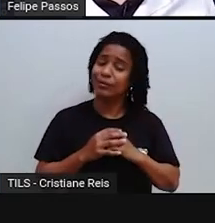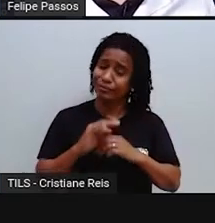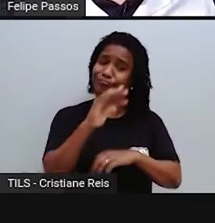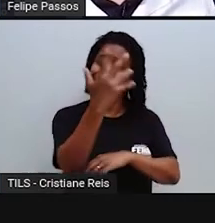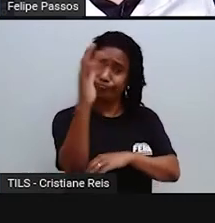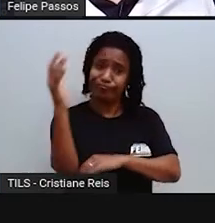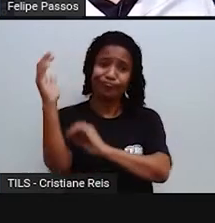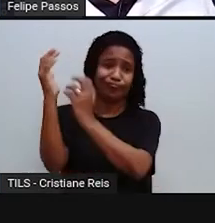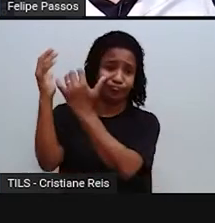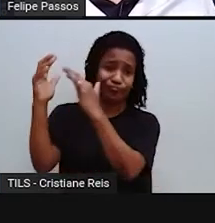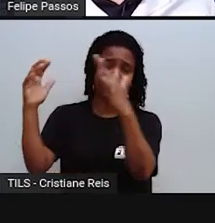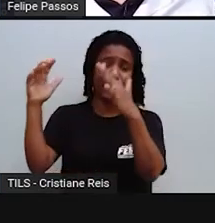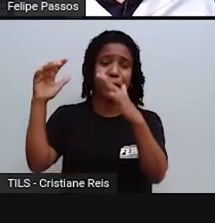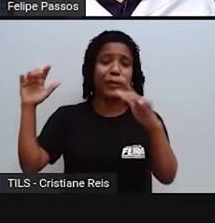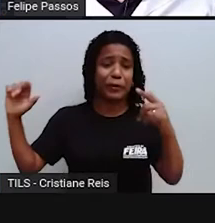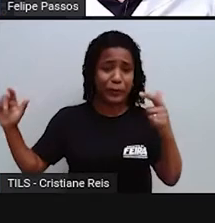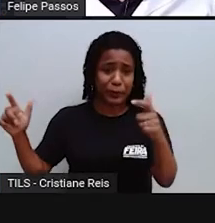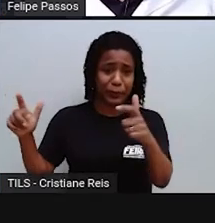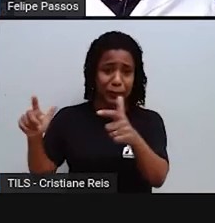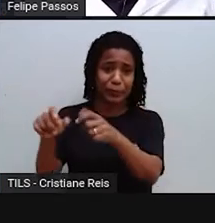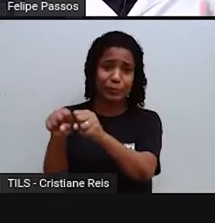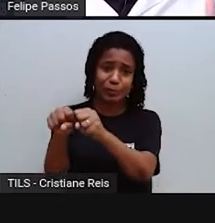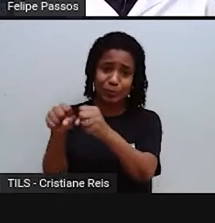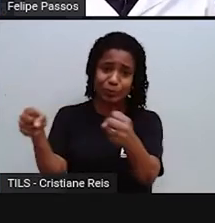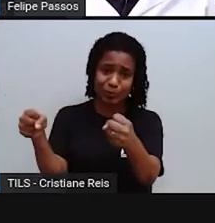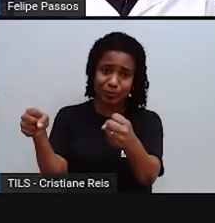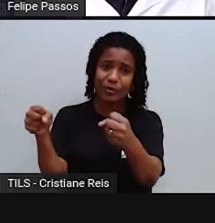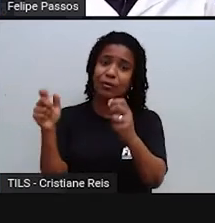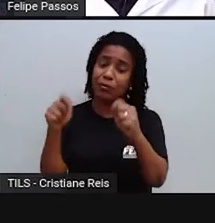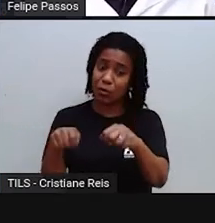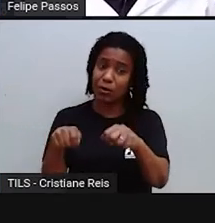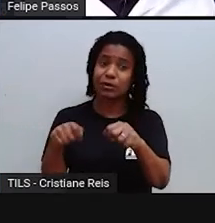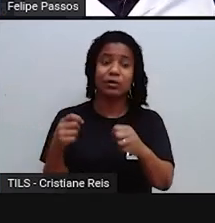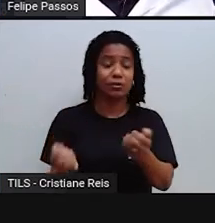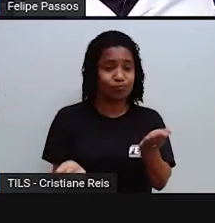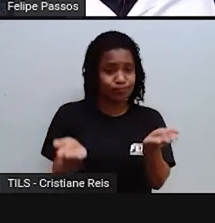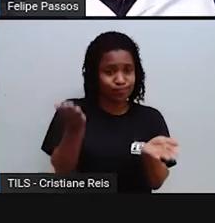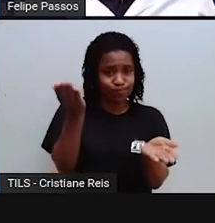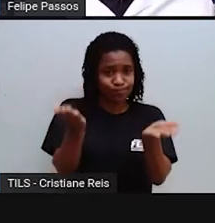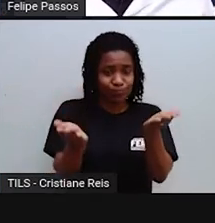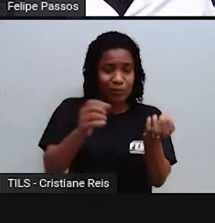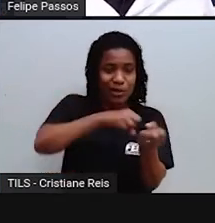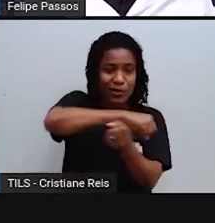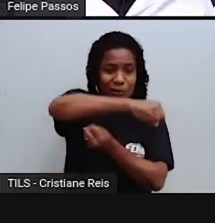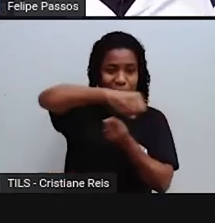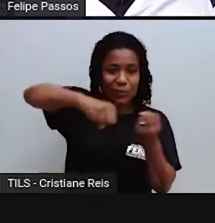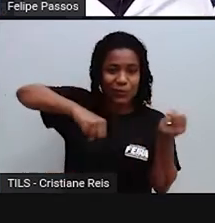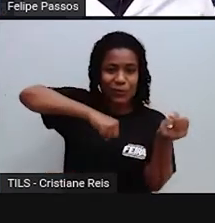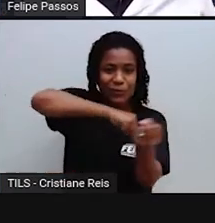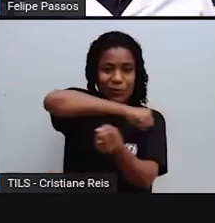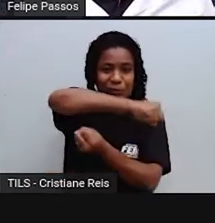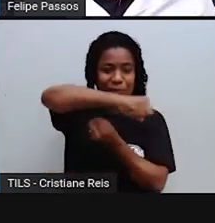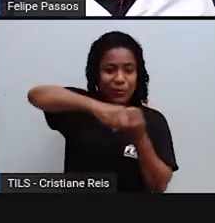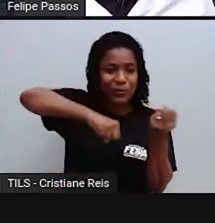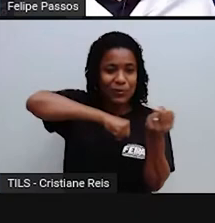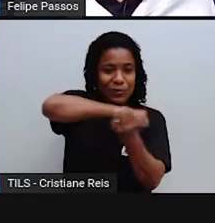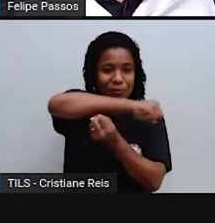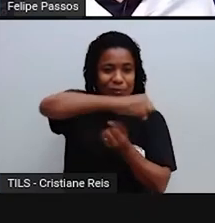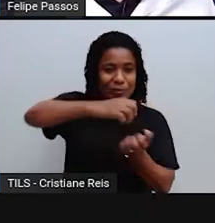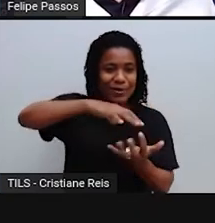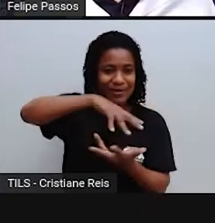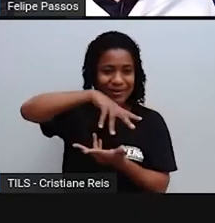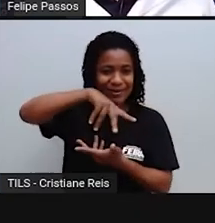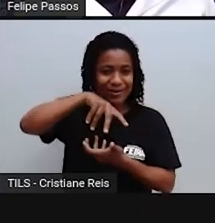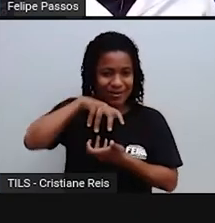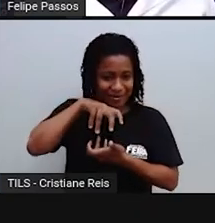fazer aquilo ali. Então a sustentabilidade é a busca desse equilíbrio entre o que a gente consome e o que a natureza tem para